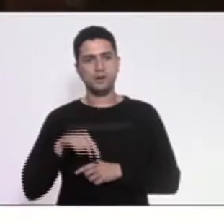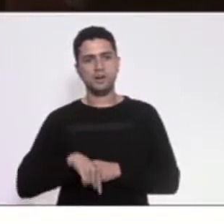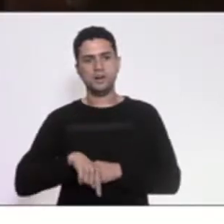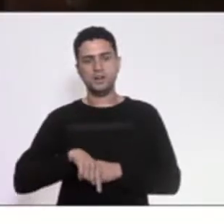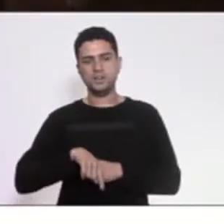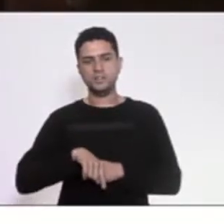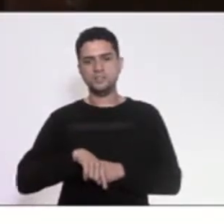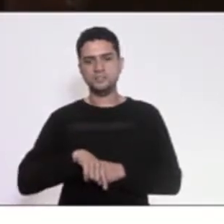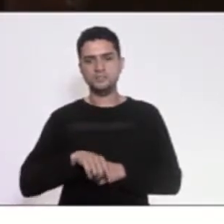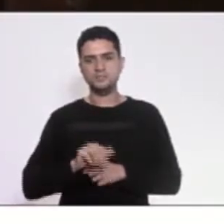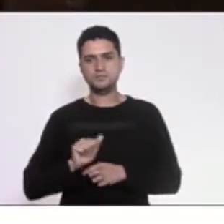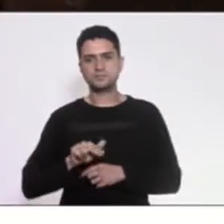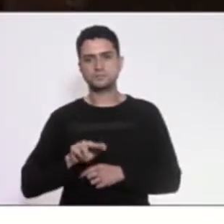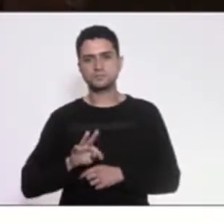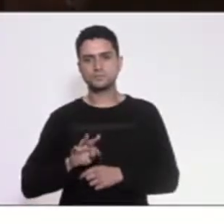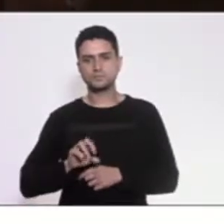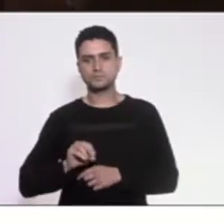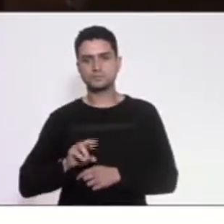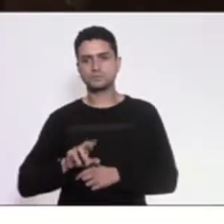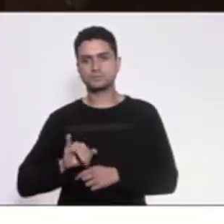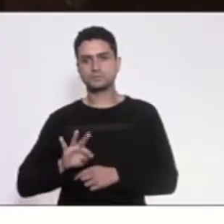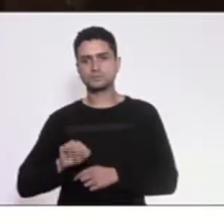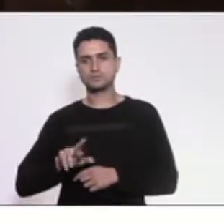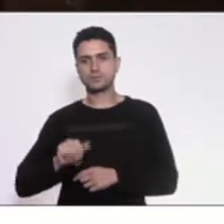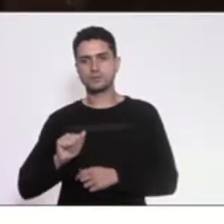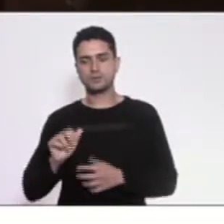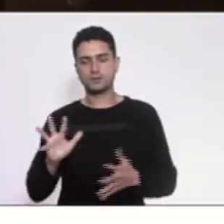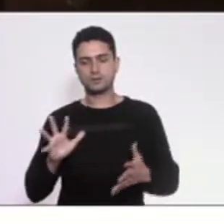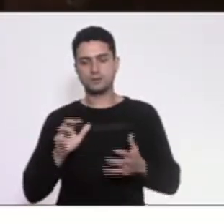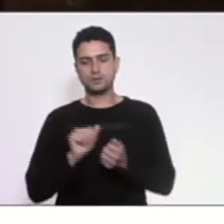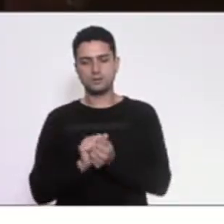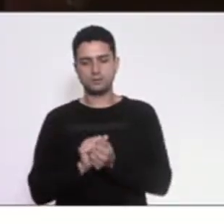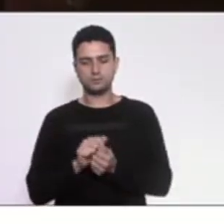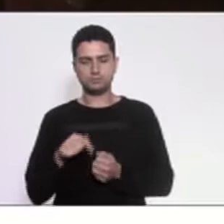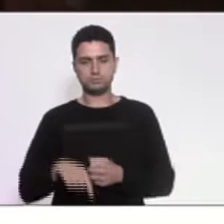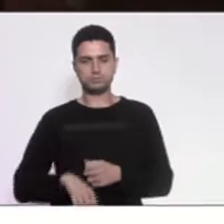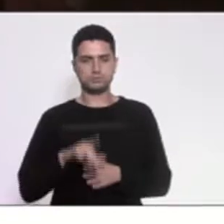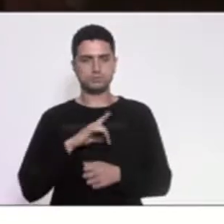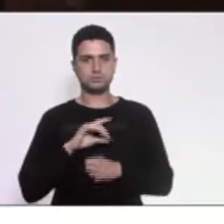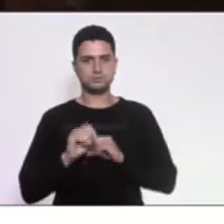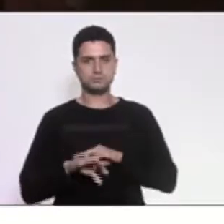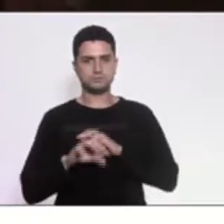disciplinou procedimentos relativos à governança metropolitana.